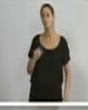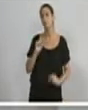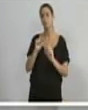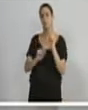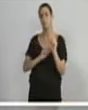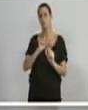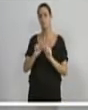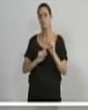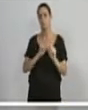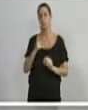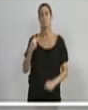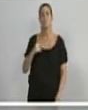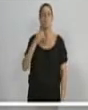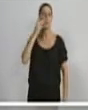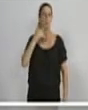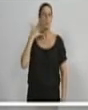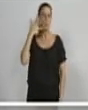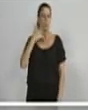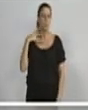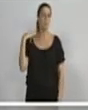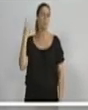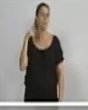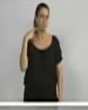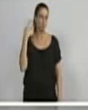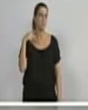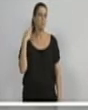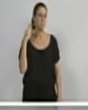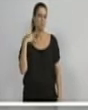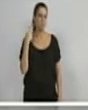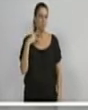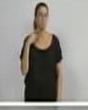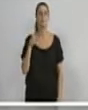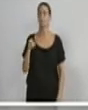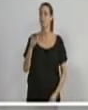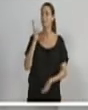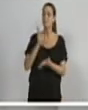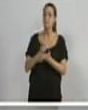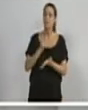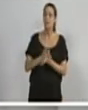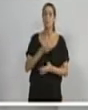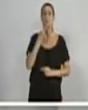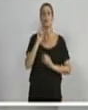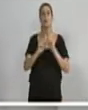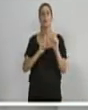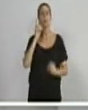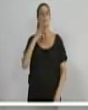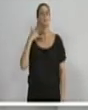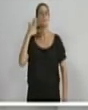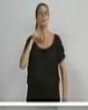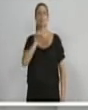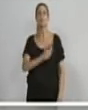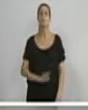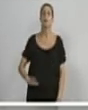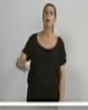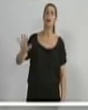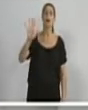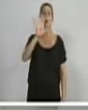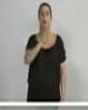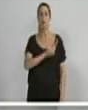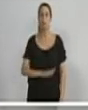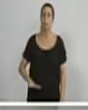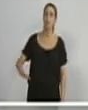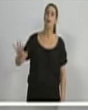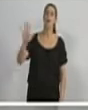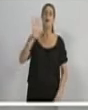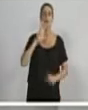nos seus discursos políticos. V. Exª sempre fez aqui o discurso da generalidade, que joga todo mundo na